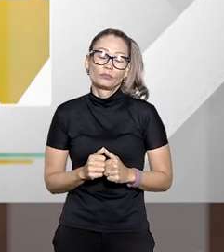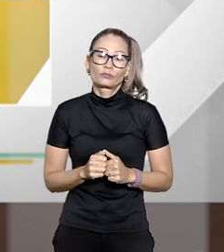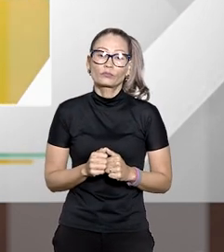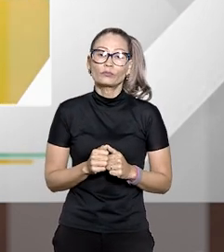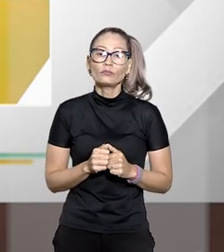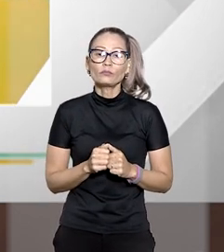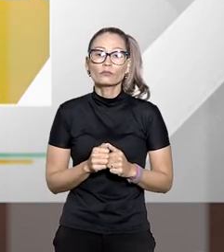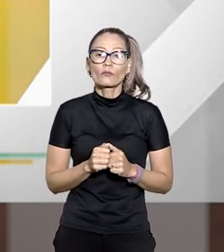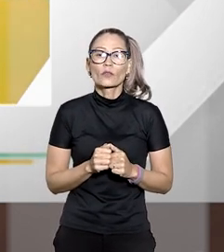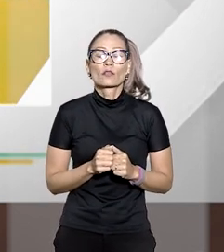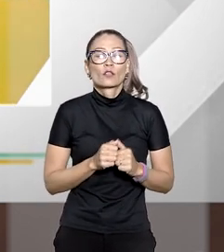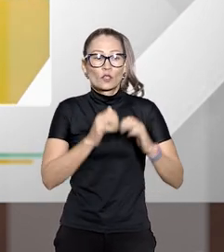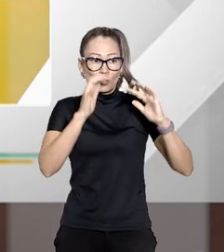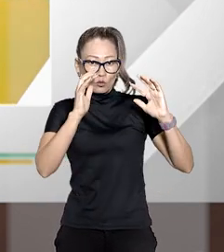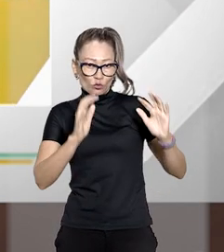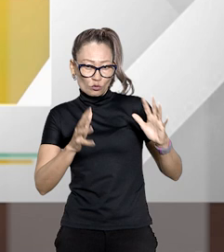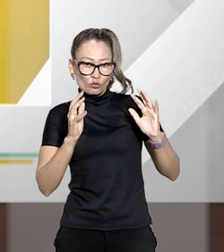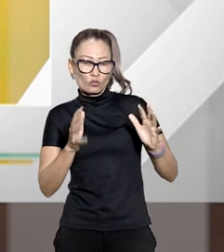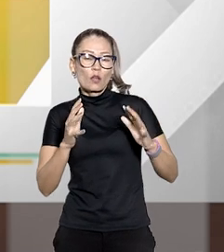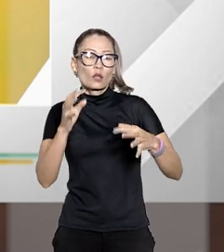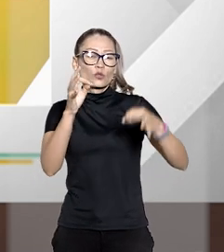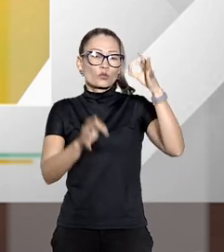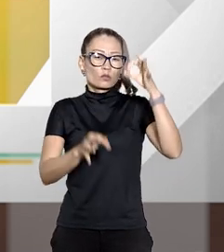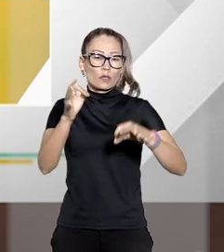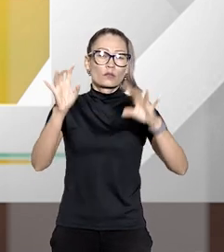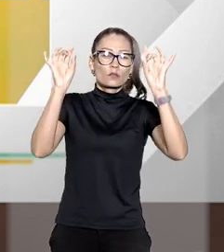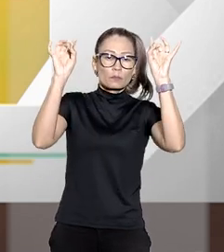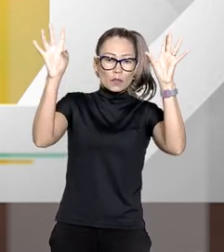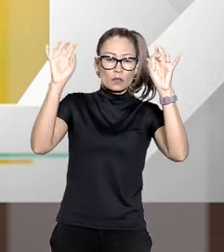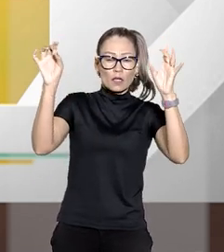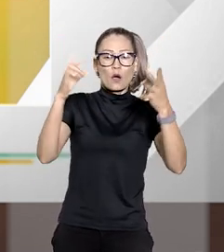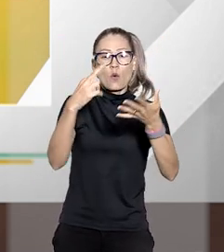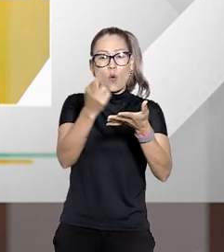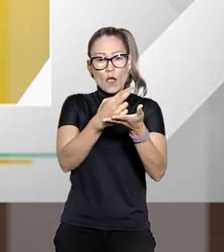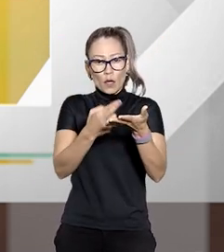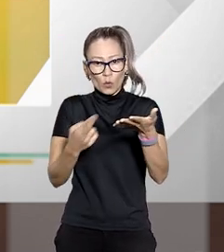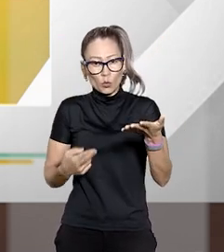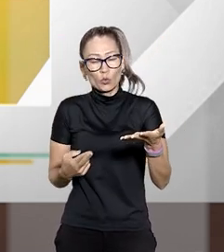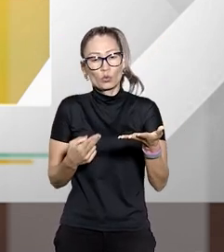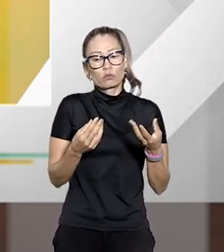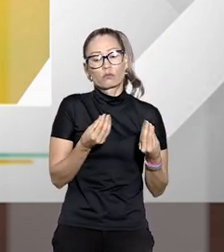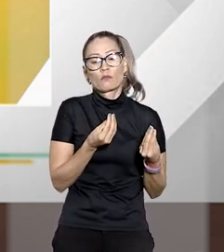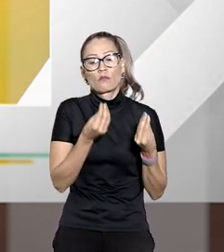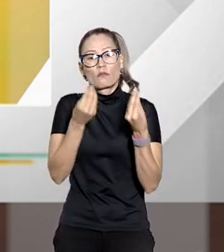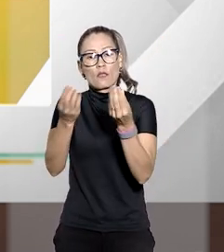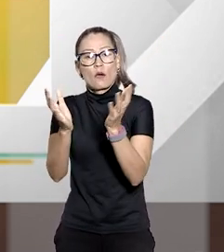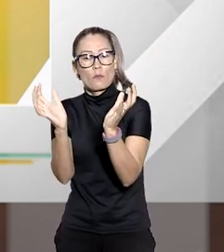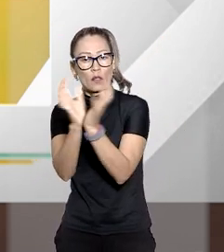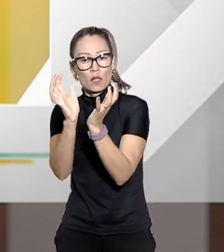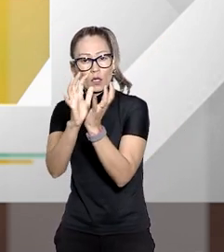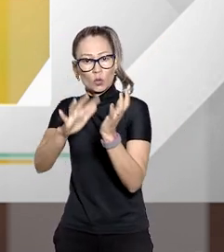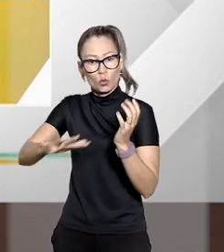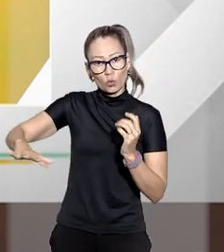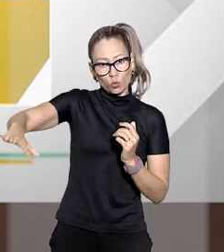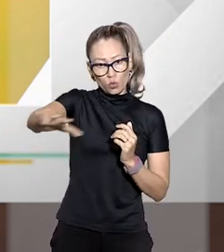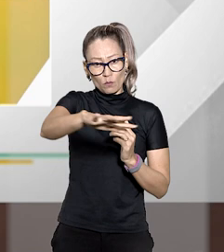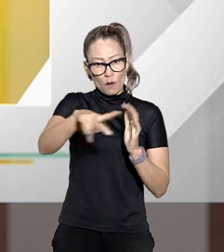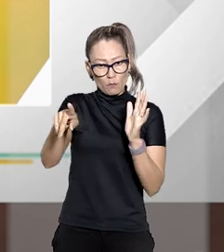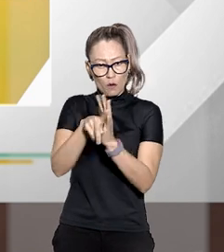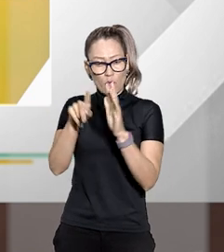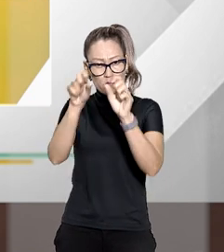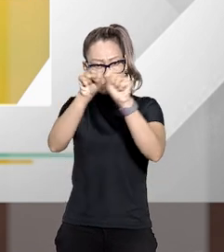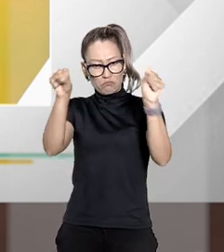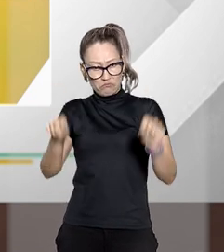doutor Fábio assim como nos demais juizados especiais o recurso ele deve ser dirigido a uma turma recursal desse